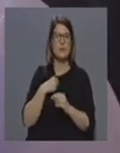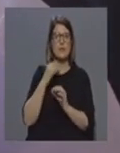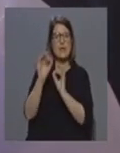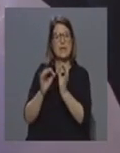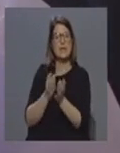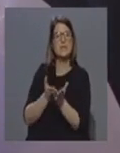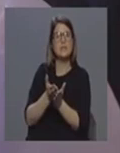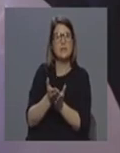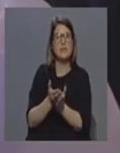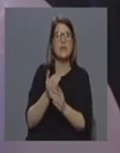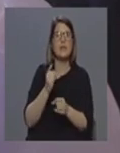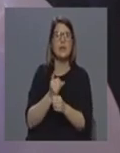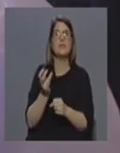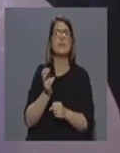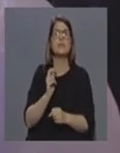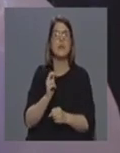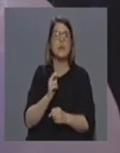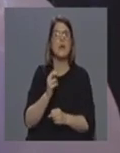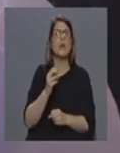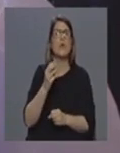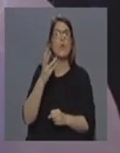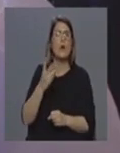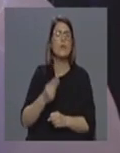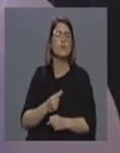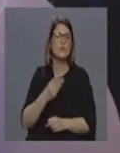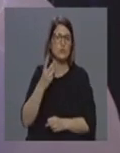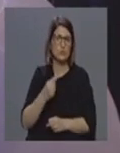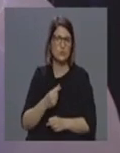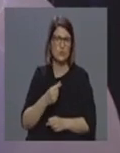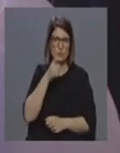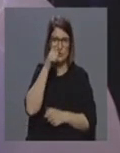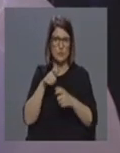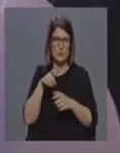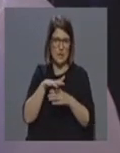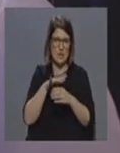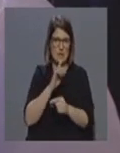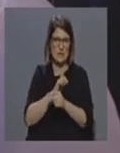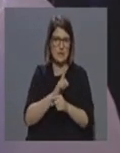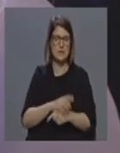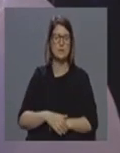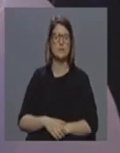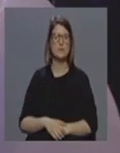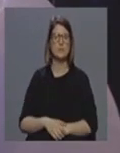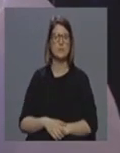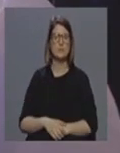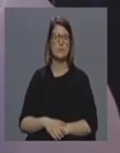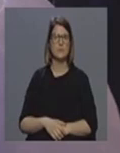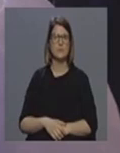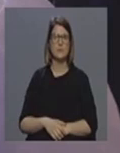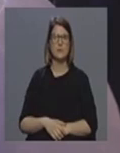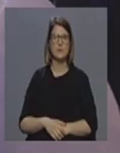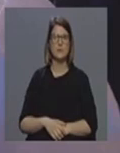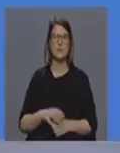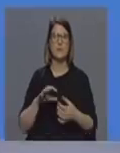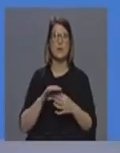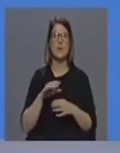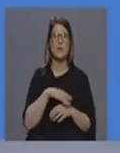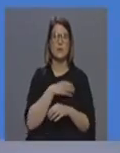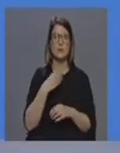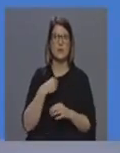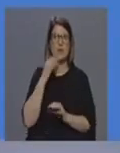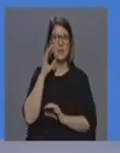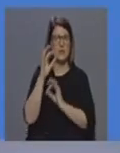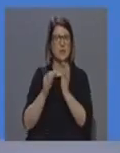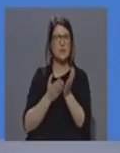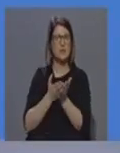como é que estamos na ilha terceira em nível de quantidade de profissionais A nível de medicina intensiva a